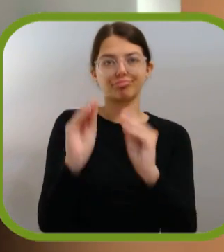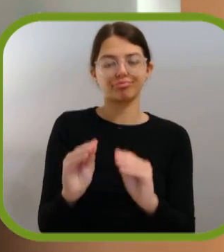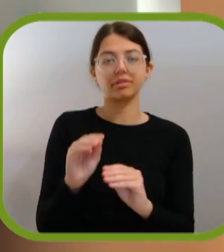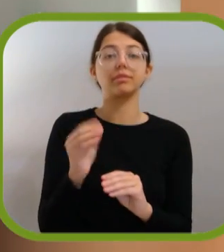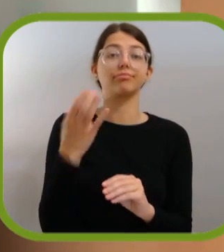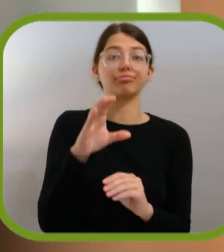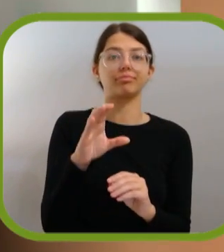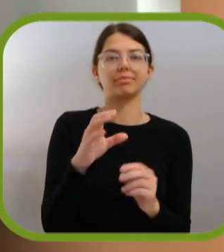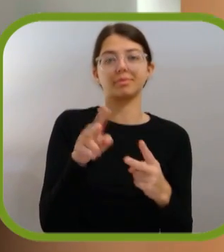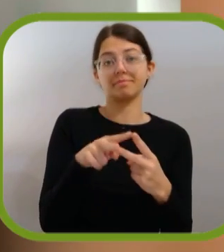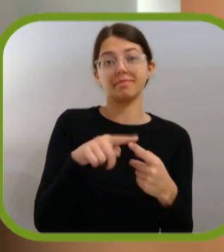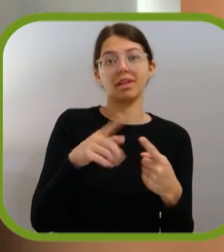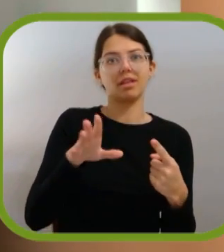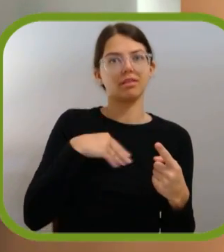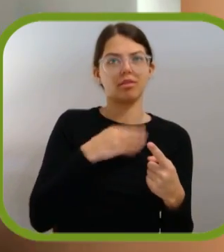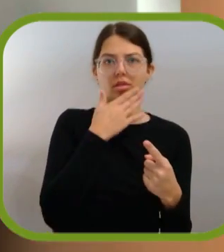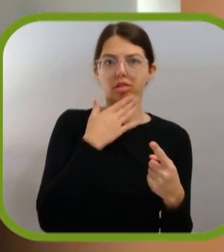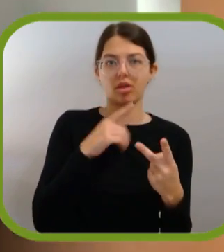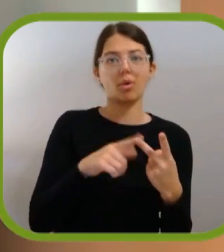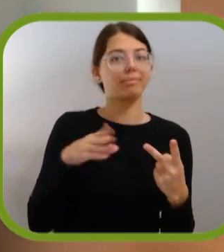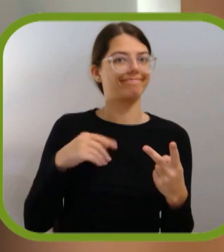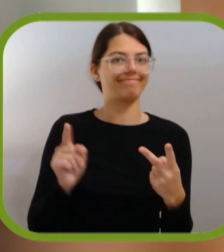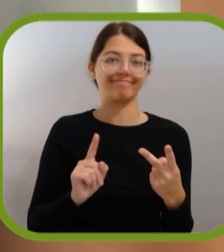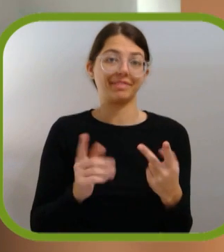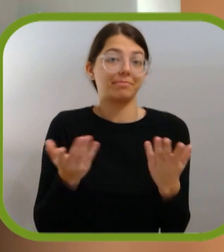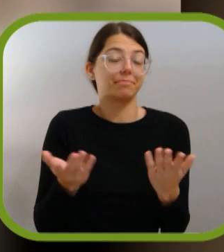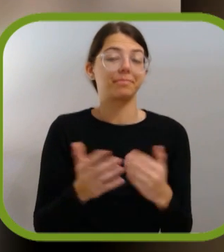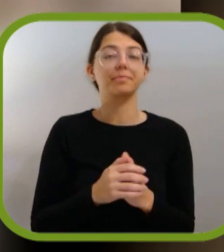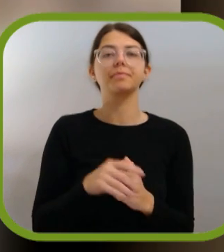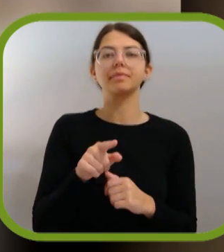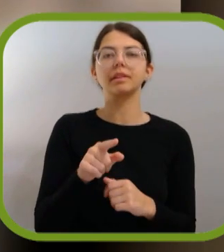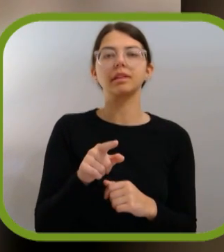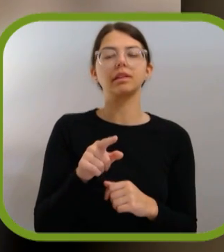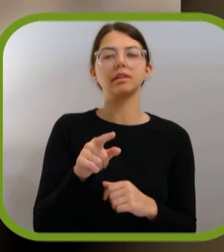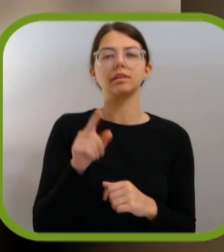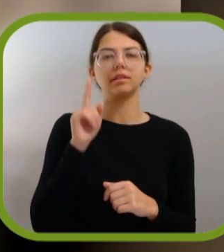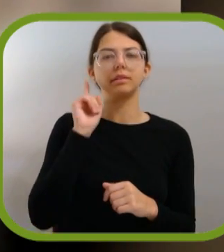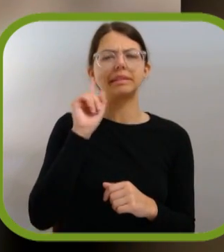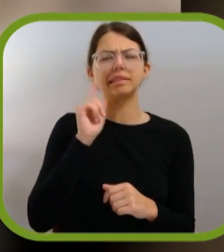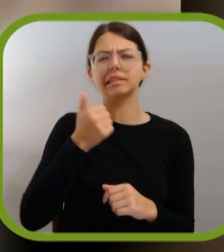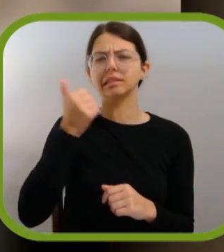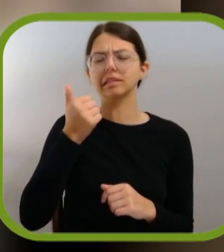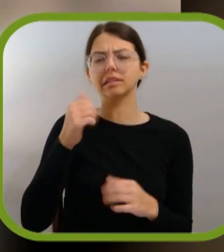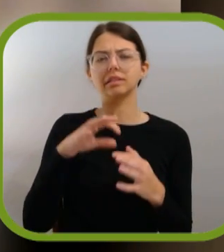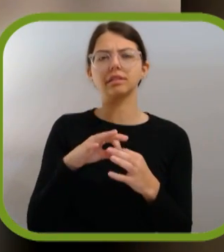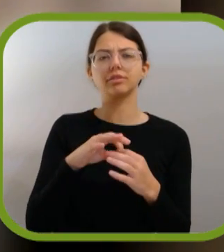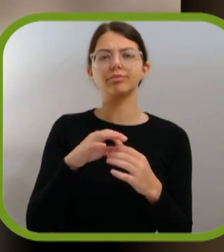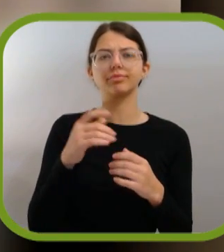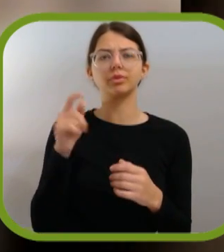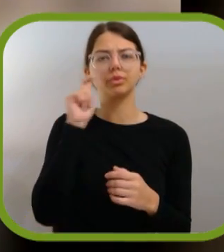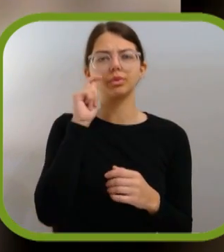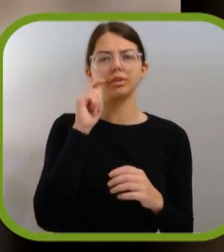conteúdo. E este conteúdo tem duas opções, que é ou vai ser muito bem aceito, ou não vai ser aceito. Qual consideras ser o fator-chave para comunicares